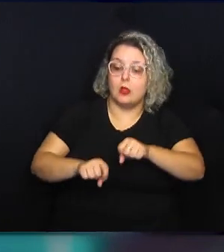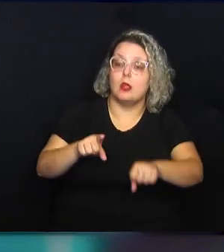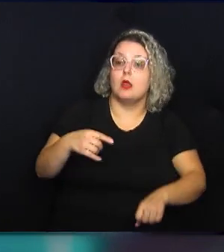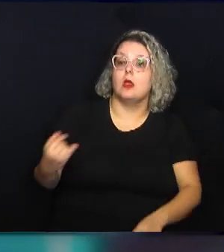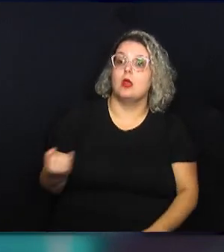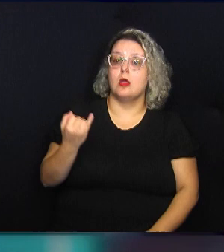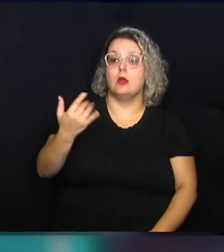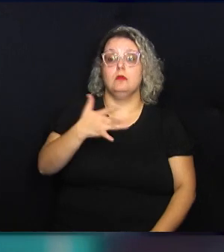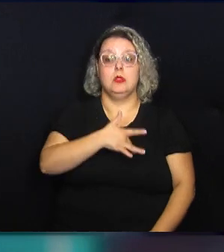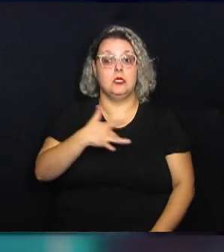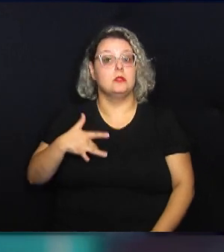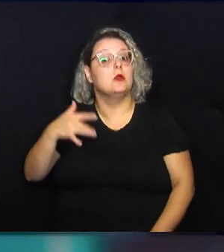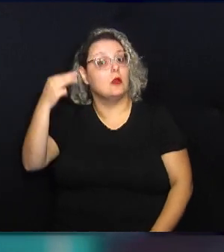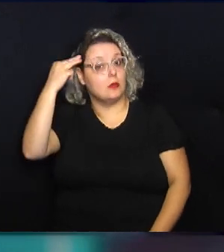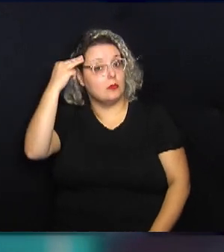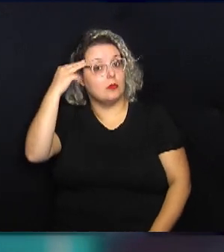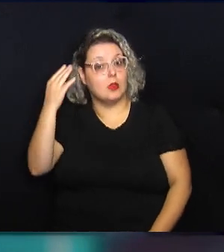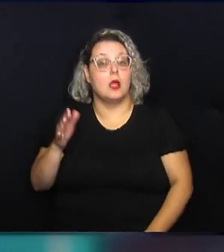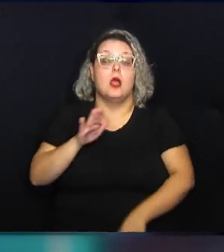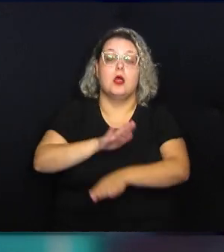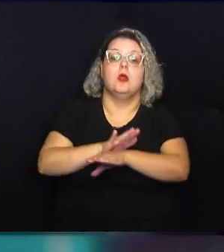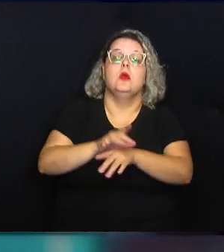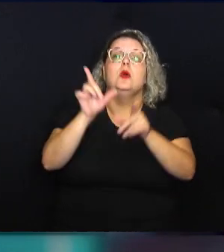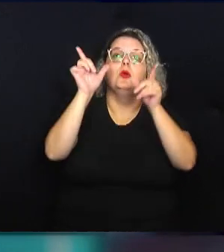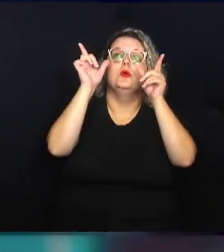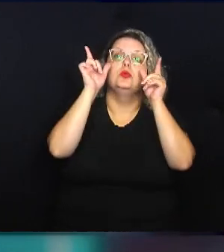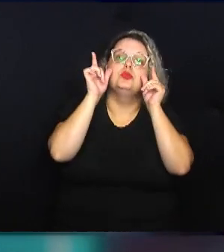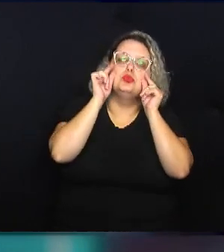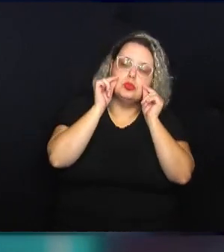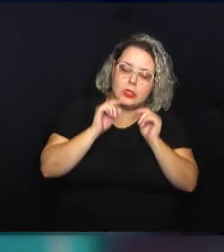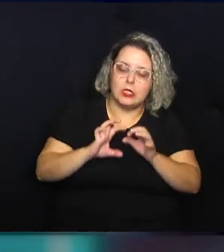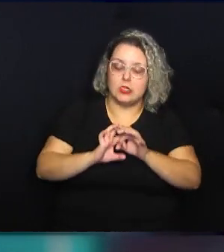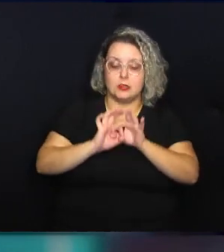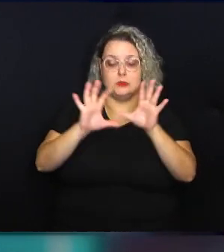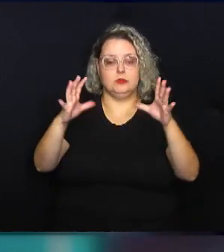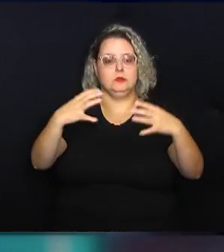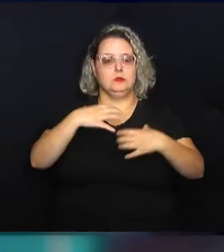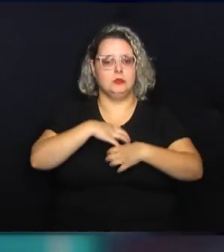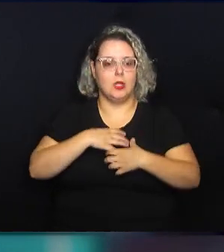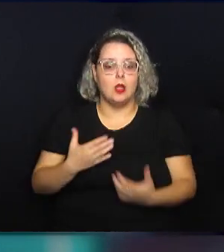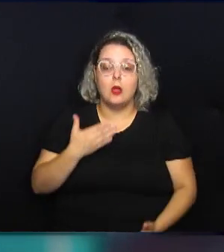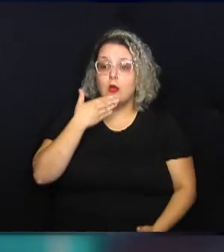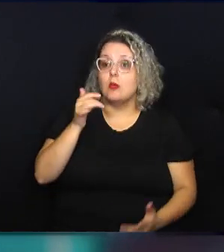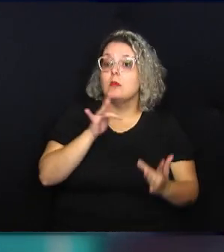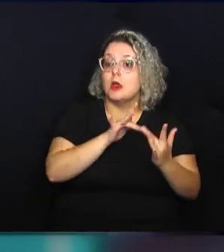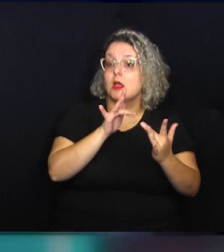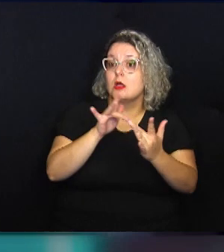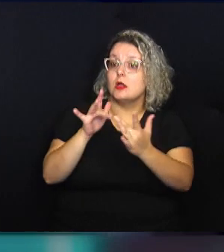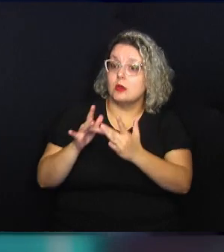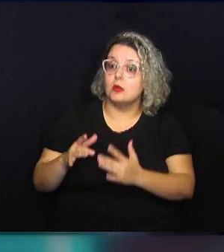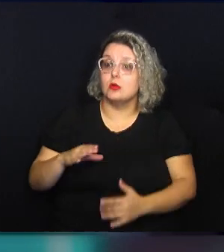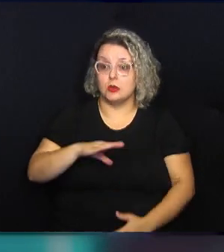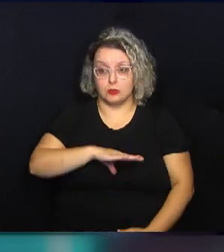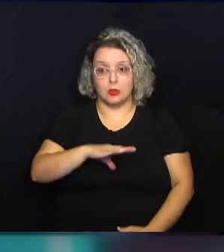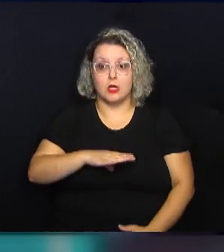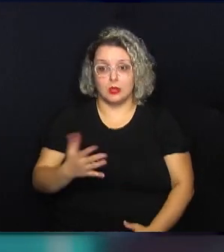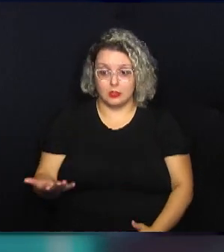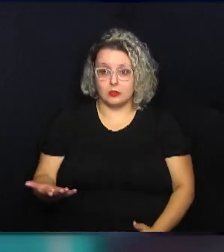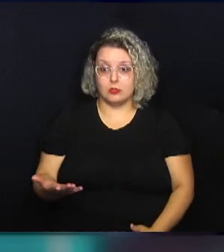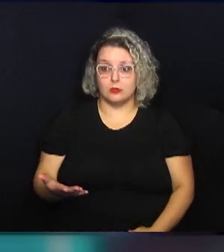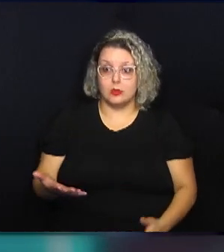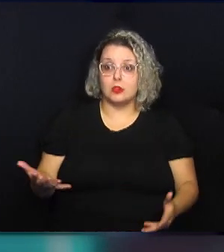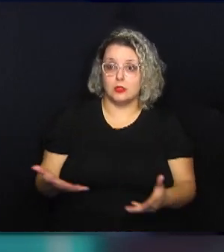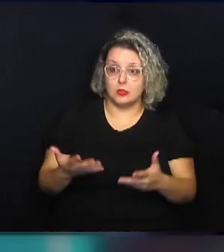o andar de bicicleta é muito importante para a minha saúde mental, me ajuda a desestressar e me traz uma sensação de liberdade, e também o melhor contato com a